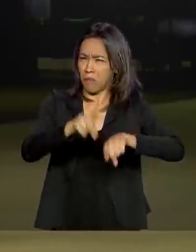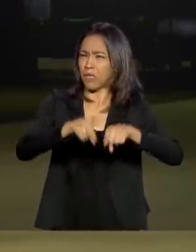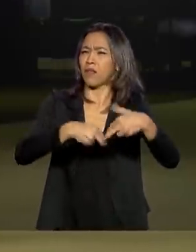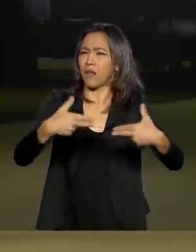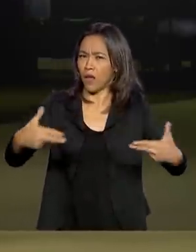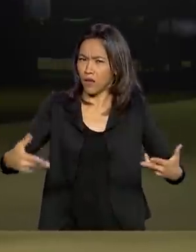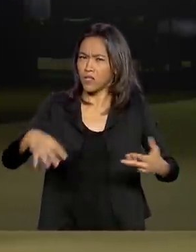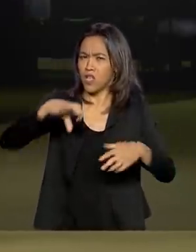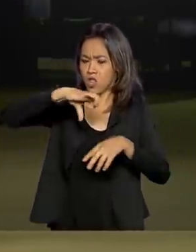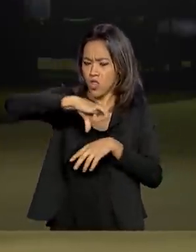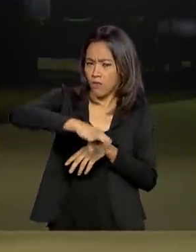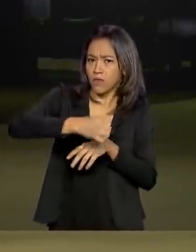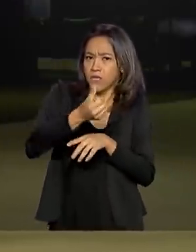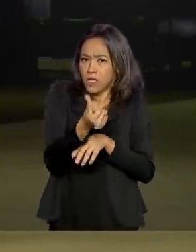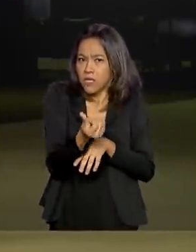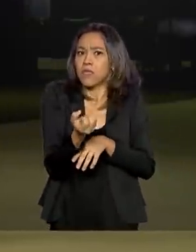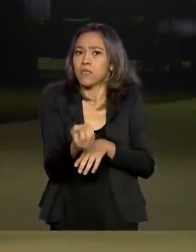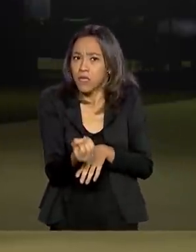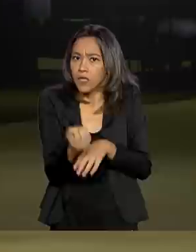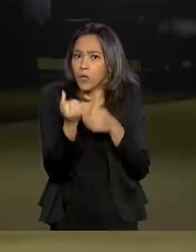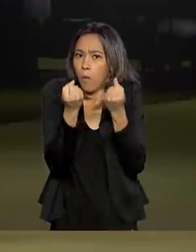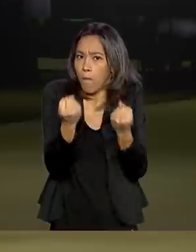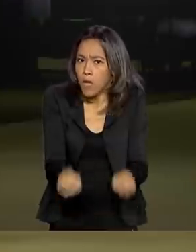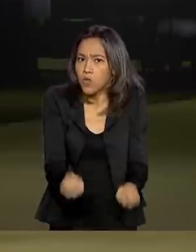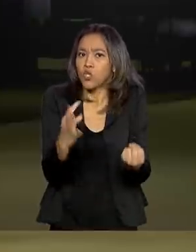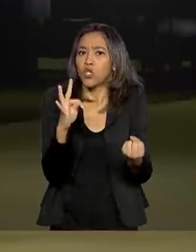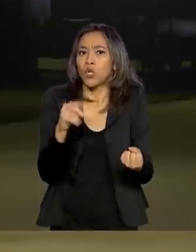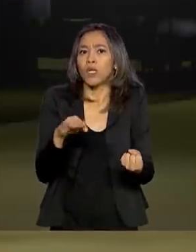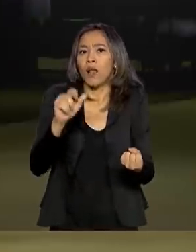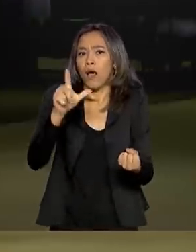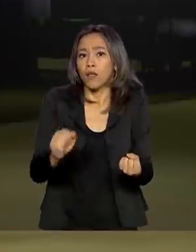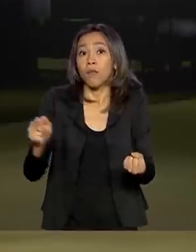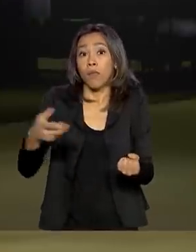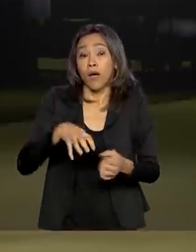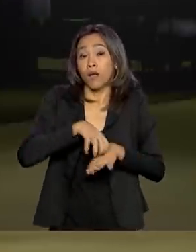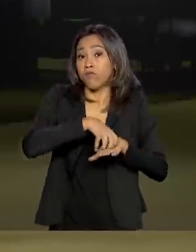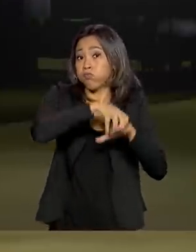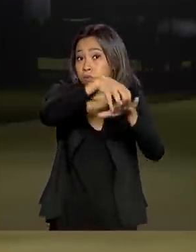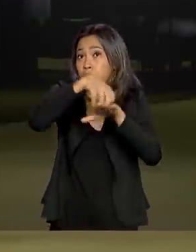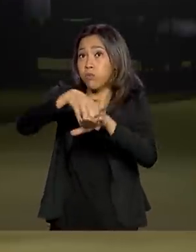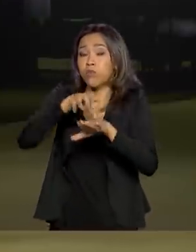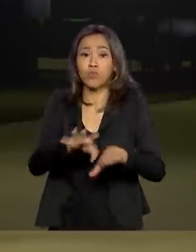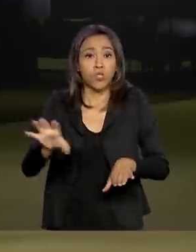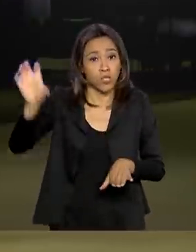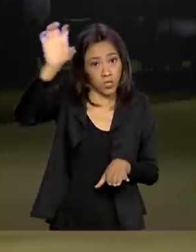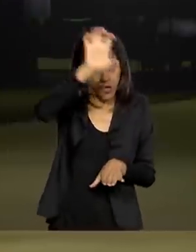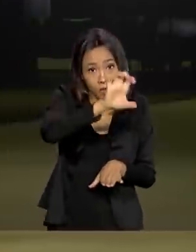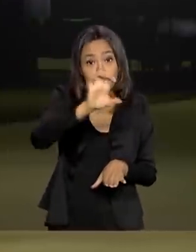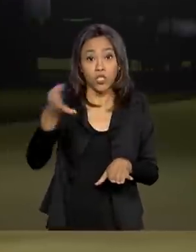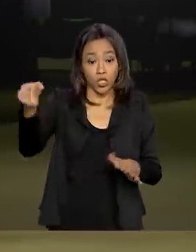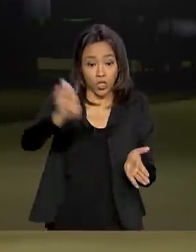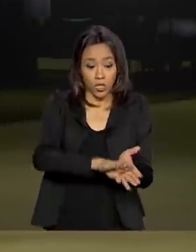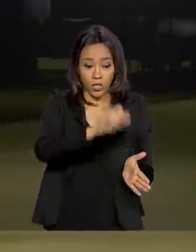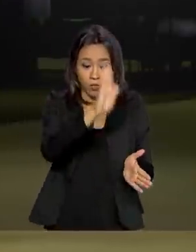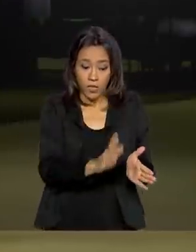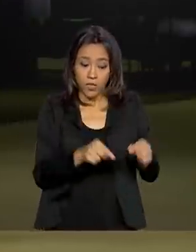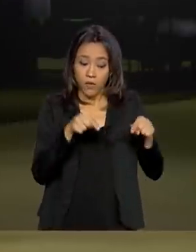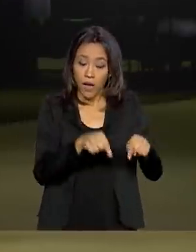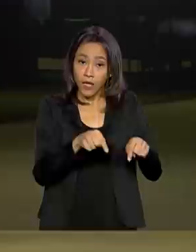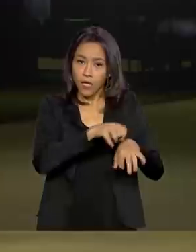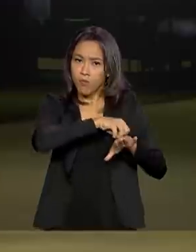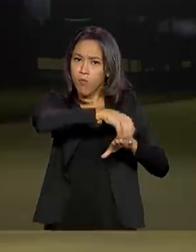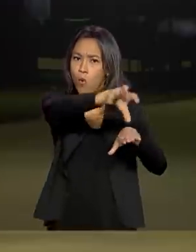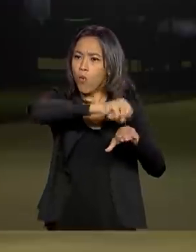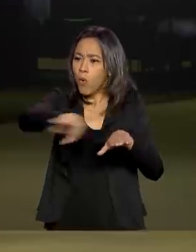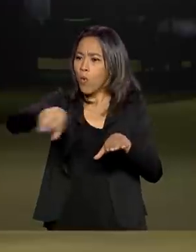São 960 toneladas para garantir o abastecimento para todas as unidades da Federação. Chegando aqui, esse material vai para um centro de distribuição em